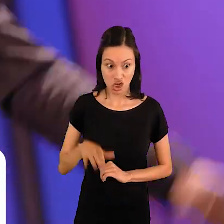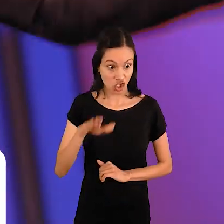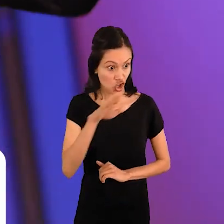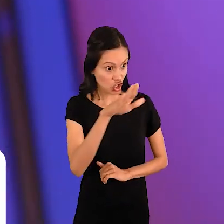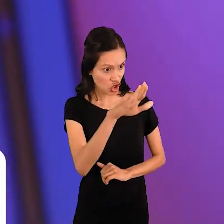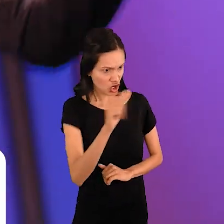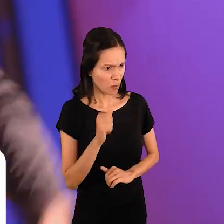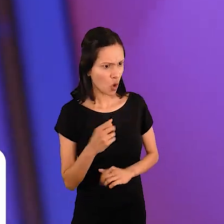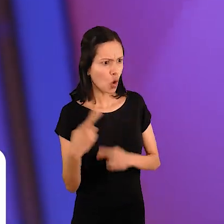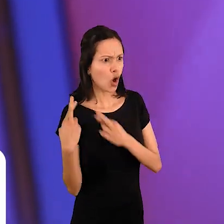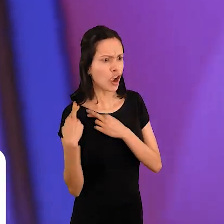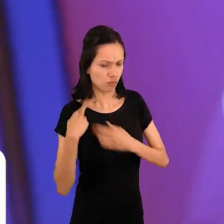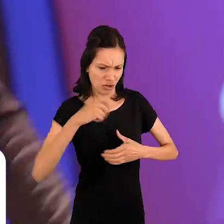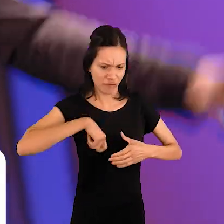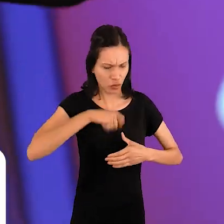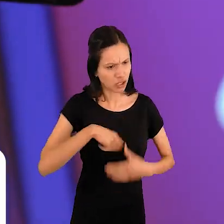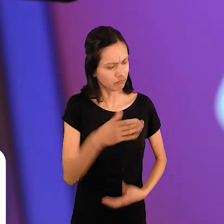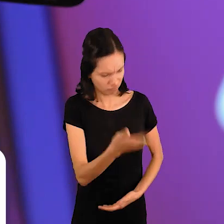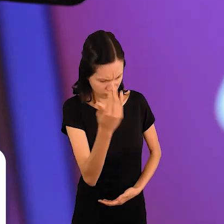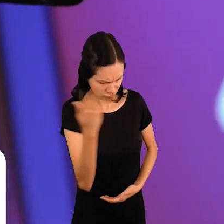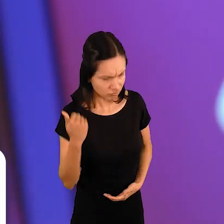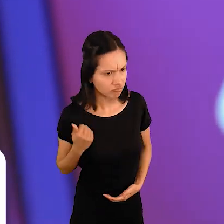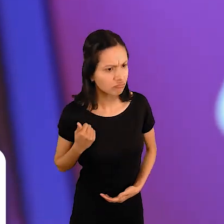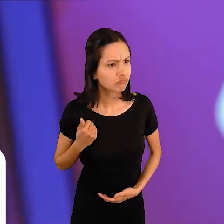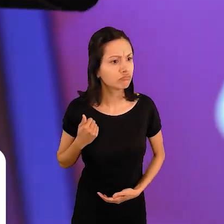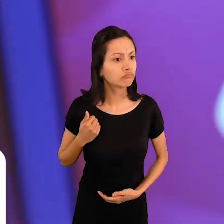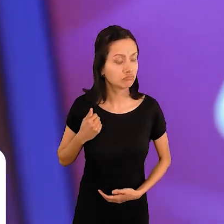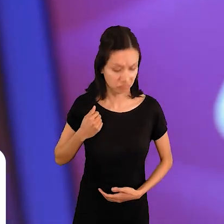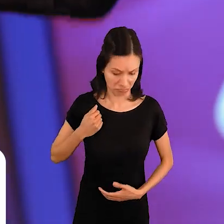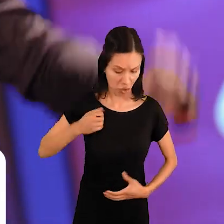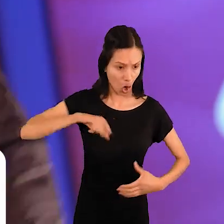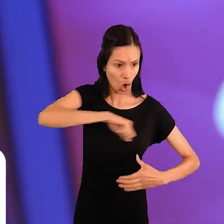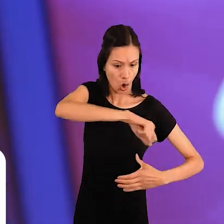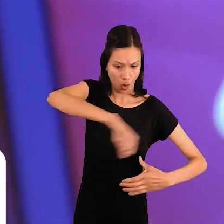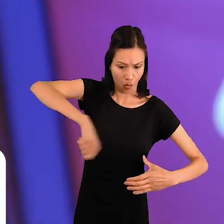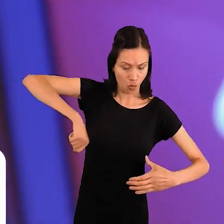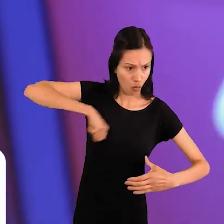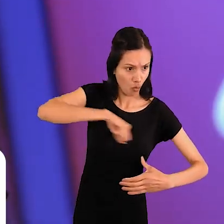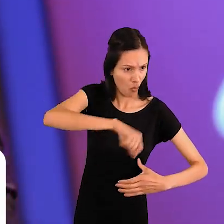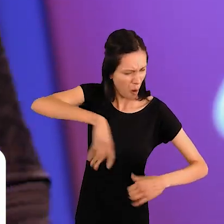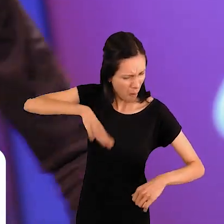Prepare, o caldeirão de mingau mais fumegante.